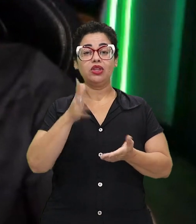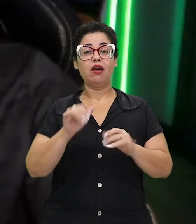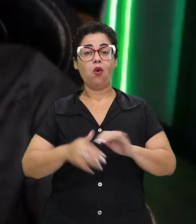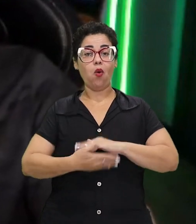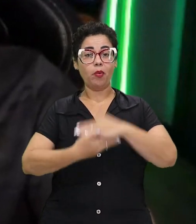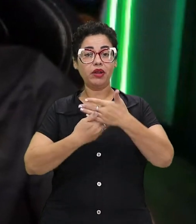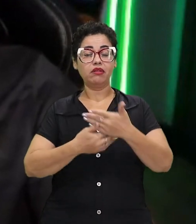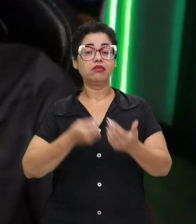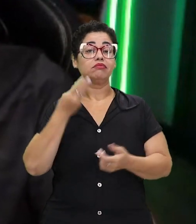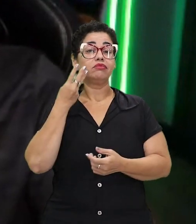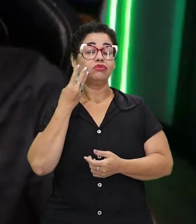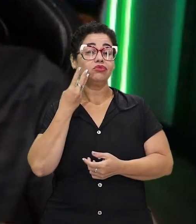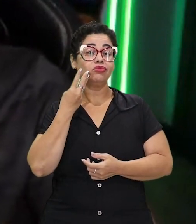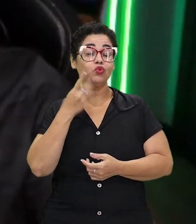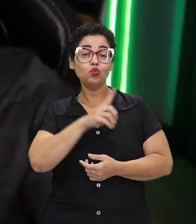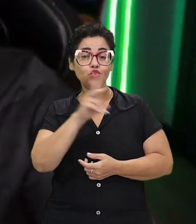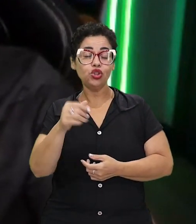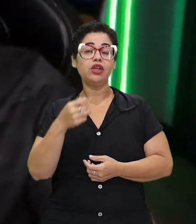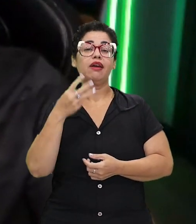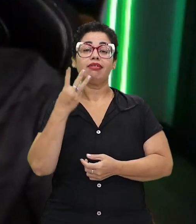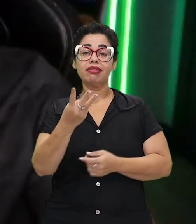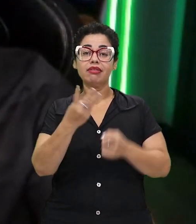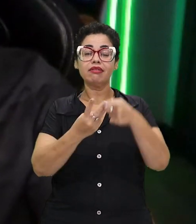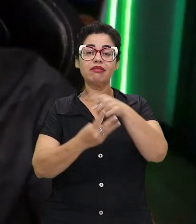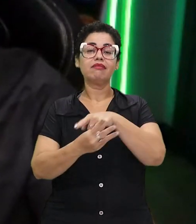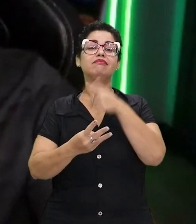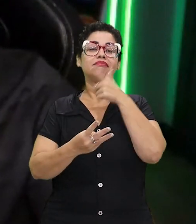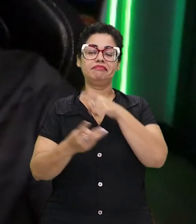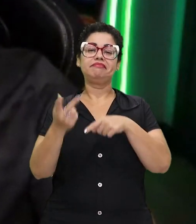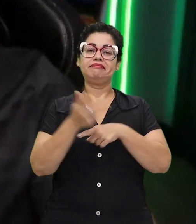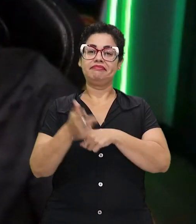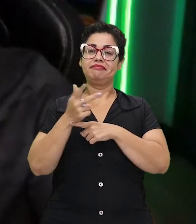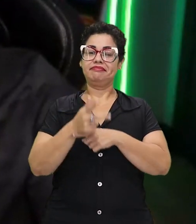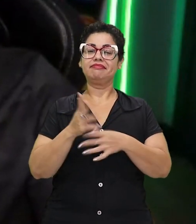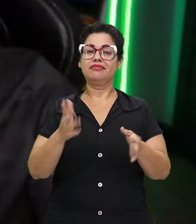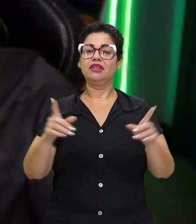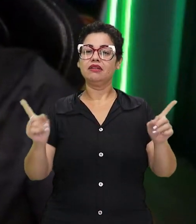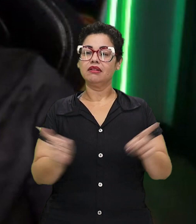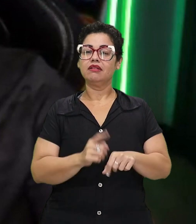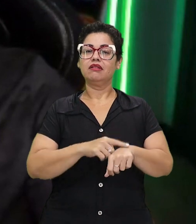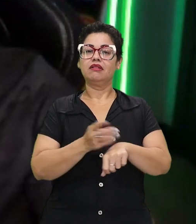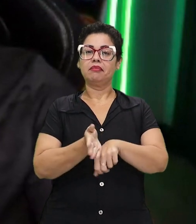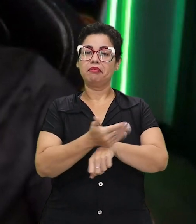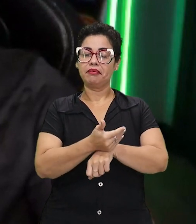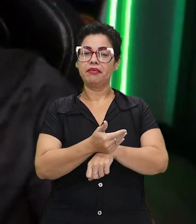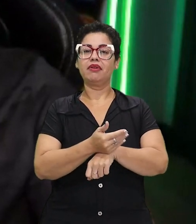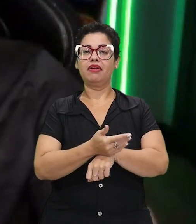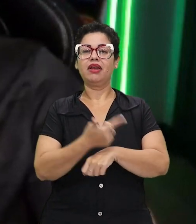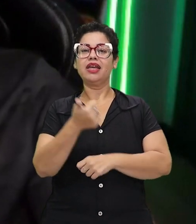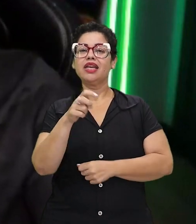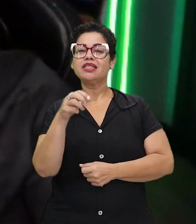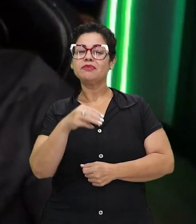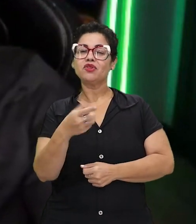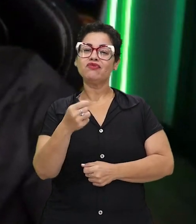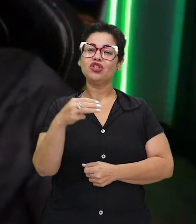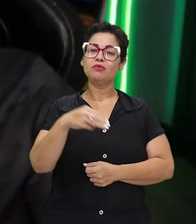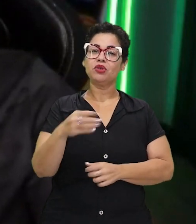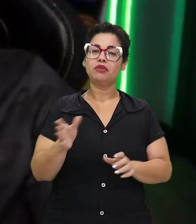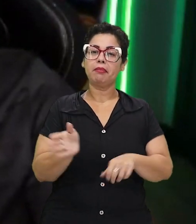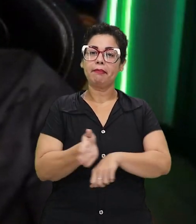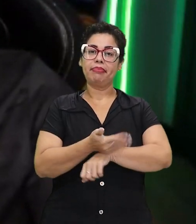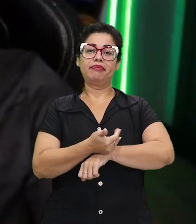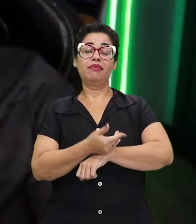três vídeos por dia. Então, um vídeo que eu demorava três, quatro horas para fazer, eu demorava no novo computador 20, 15 minutos.